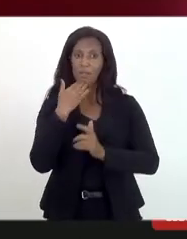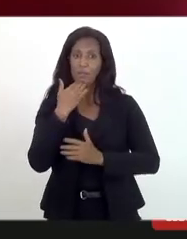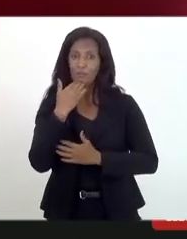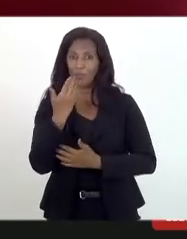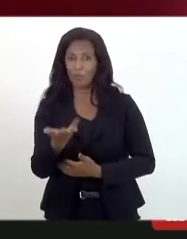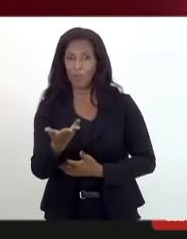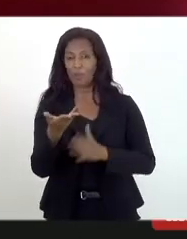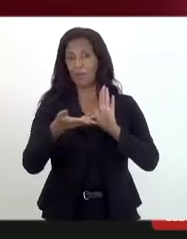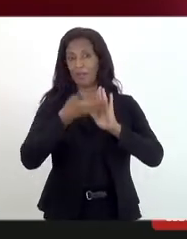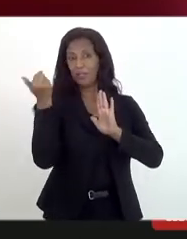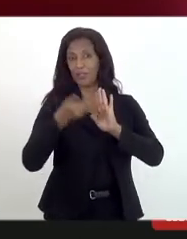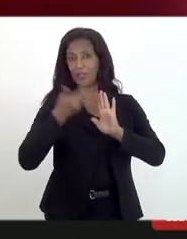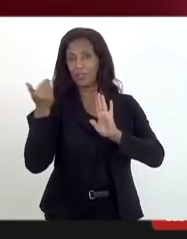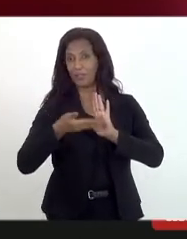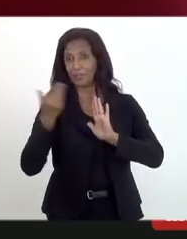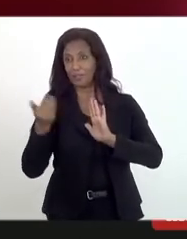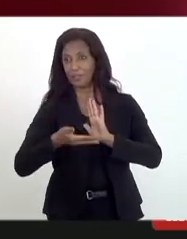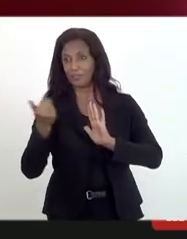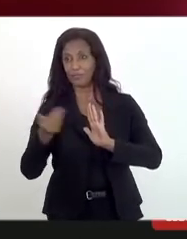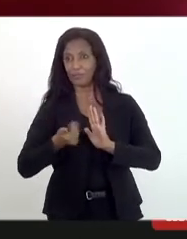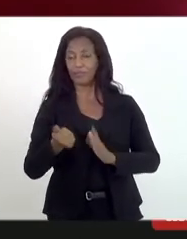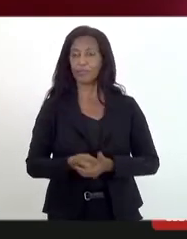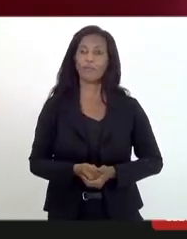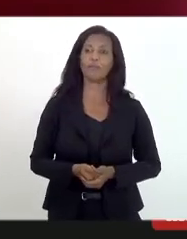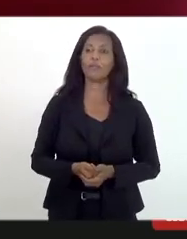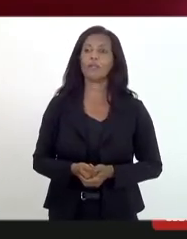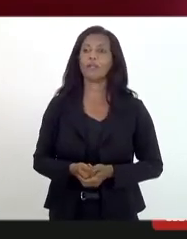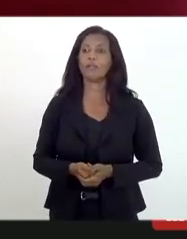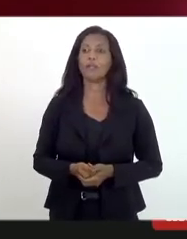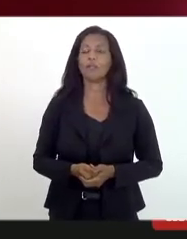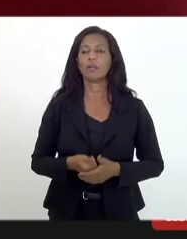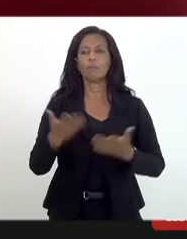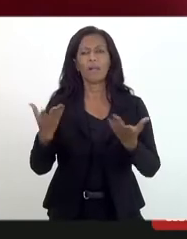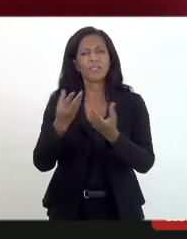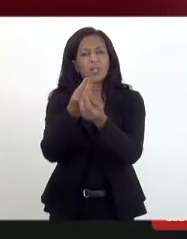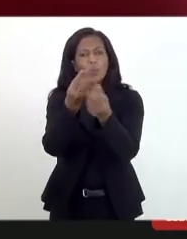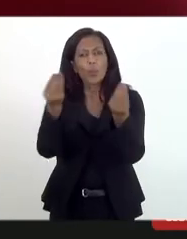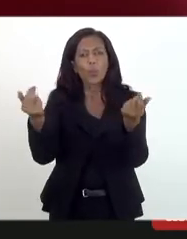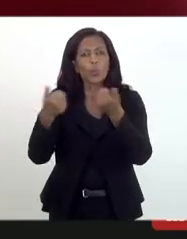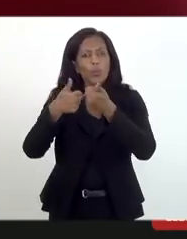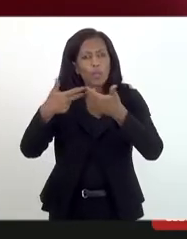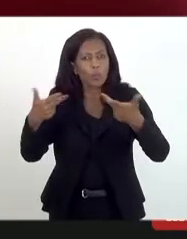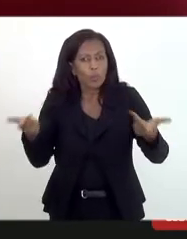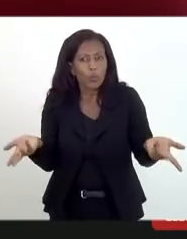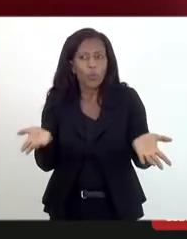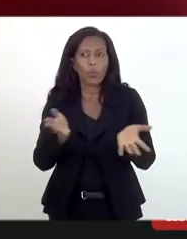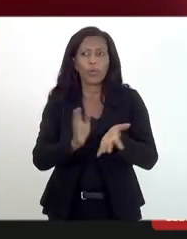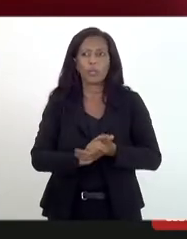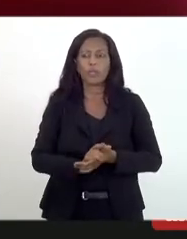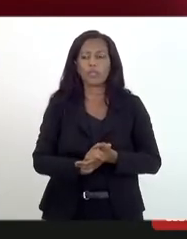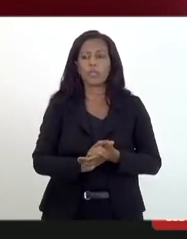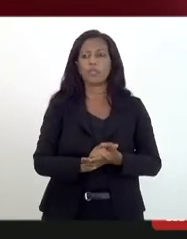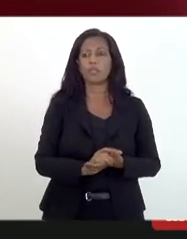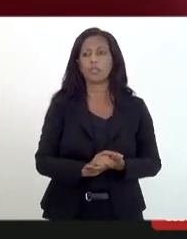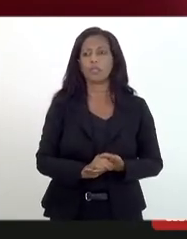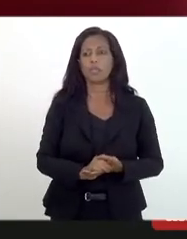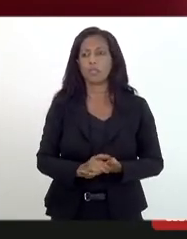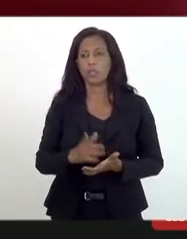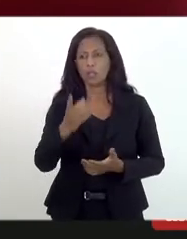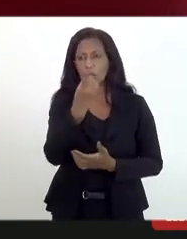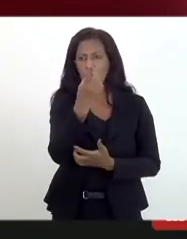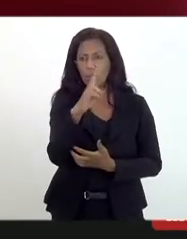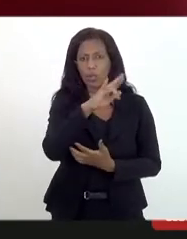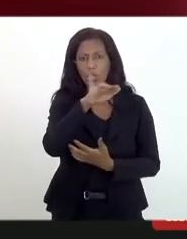para a retirada dessas páginas do ar. Acho que tem muitas coisas a serem feitas e acho que o doutor Fábio e o doutor Jaime também